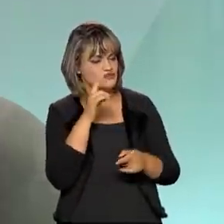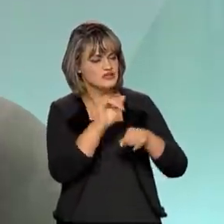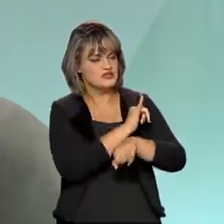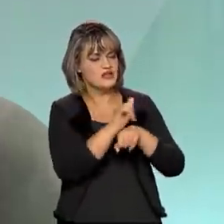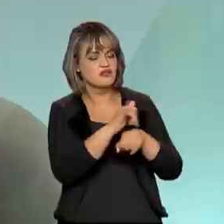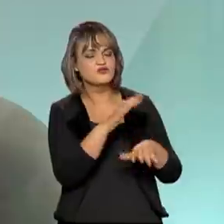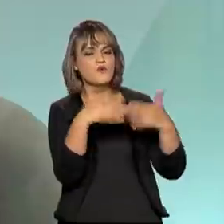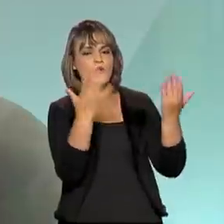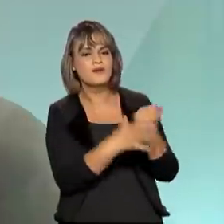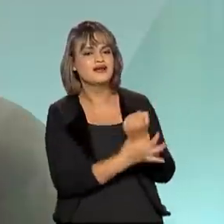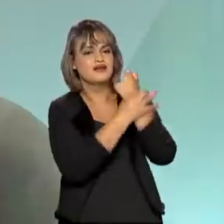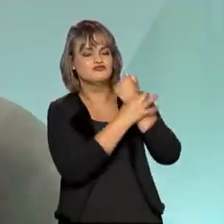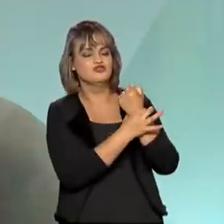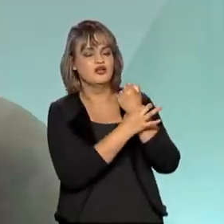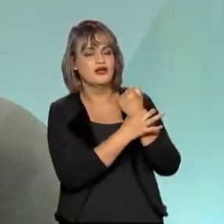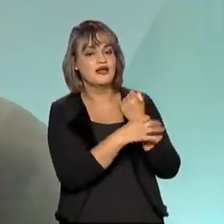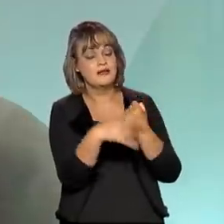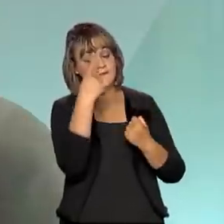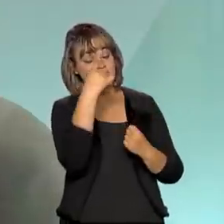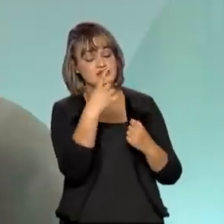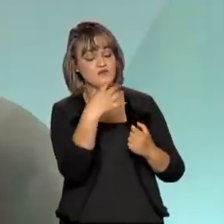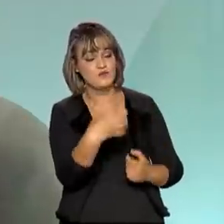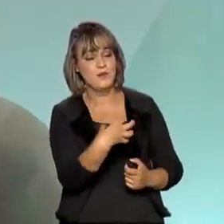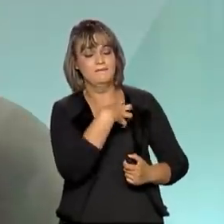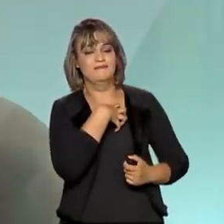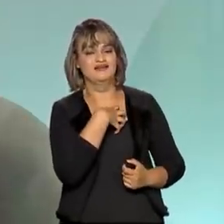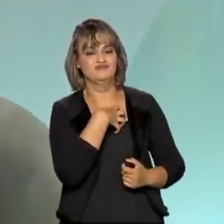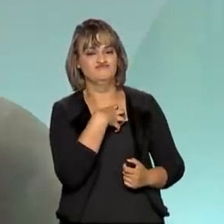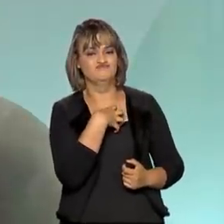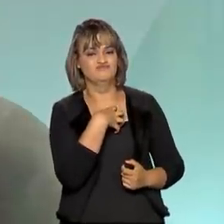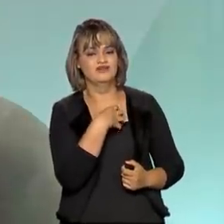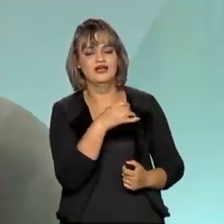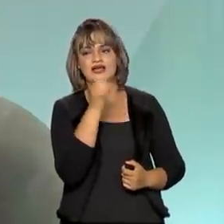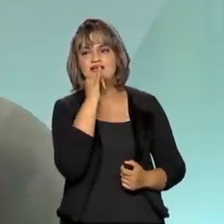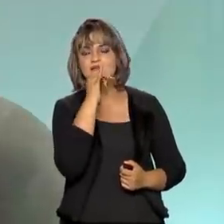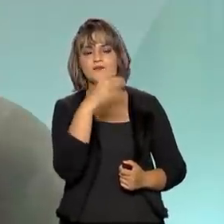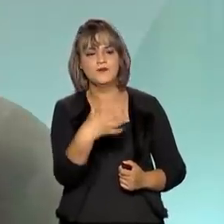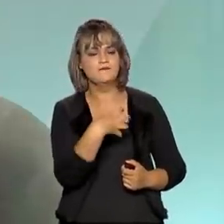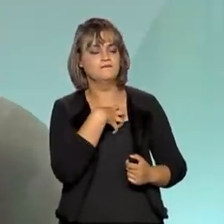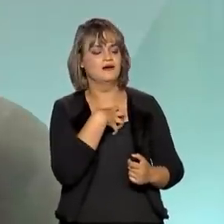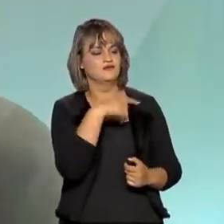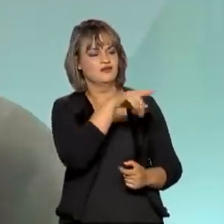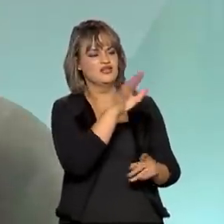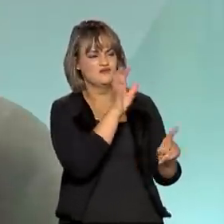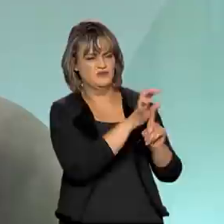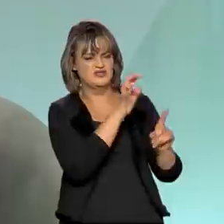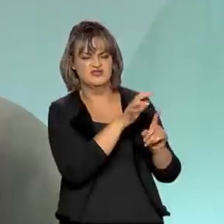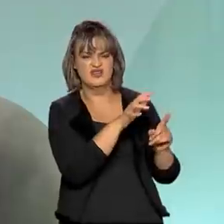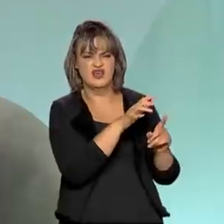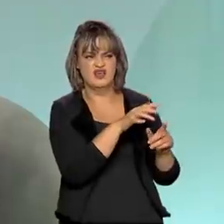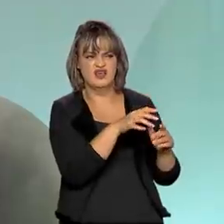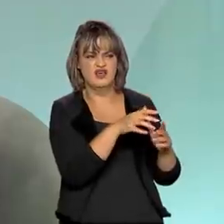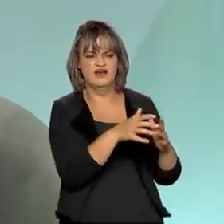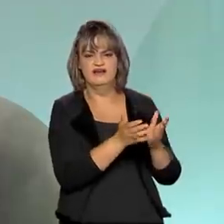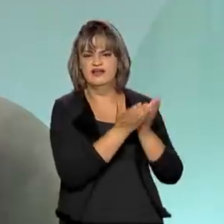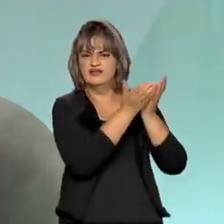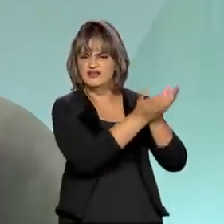garantir a segurança hidroenergética, olhando os impactos dos diferentes setores. Olhando o impacto nos transportes, principalmente na navegação,